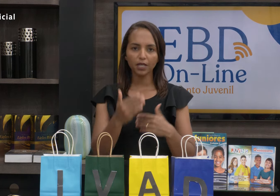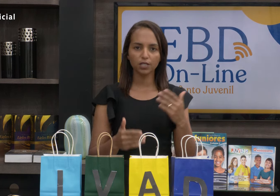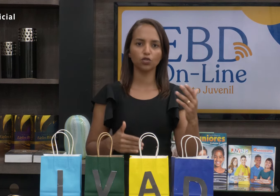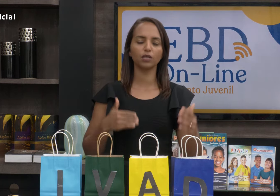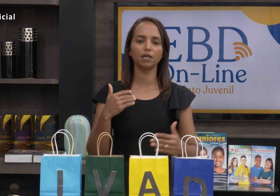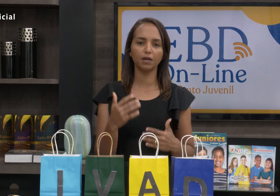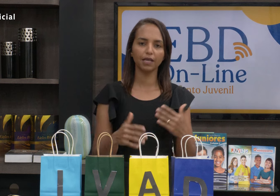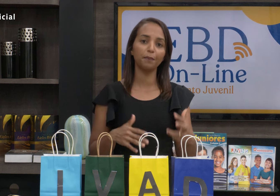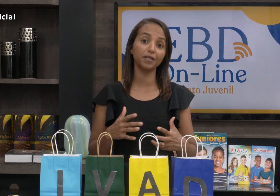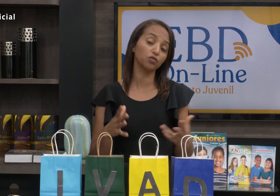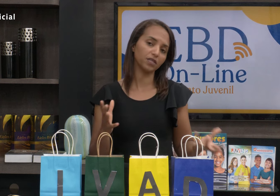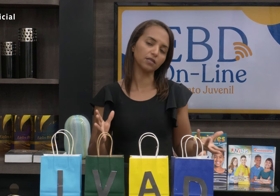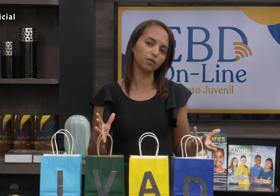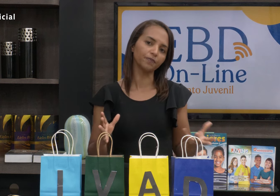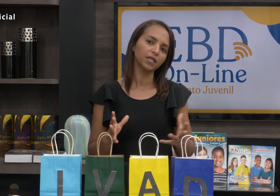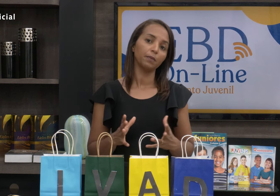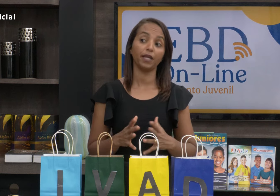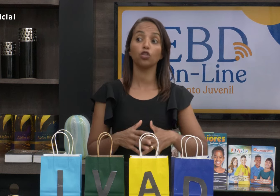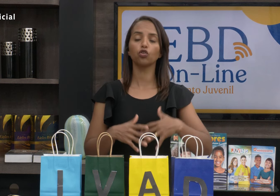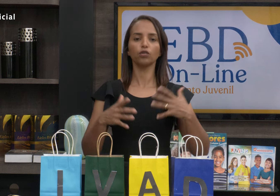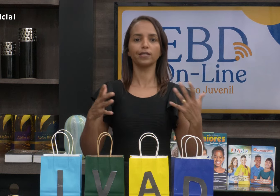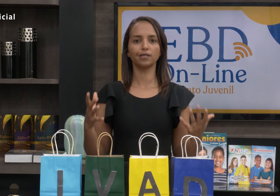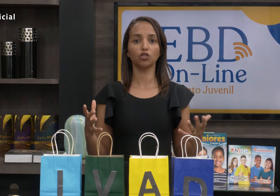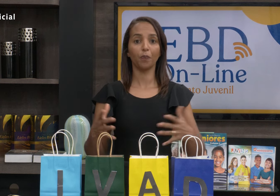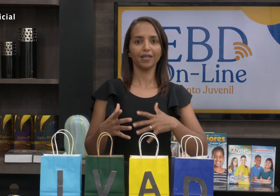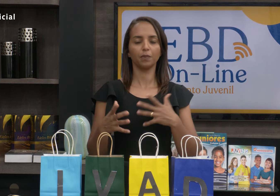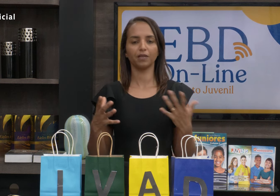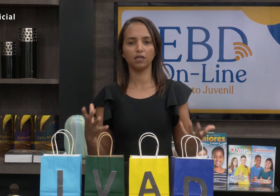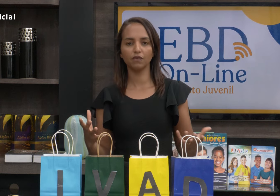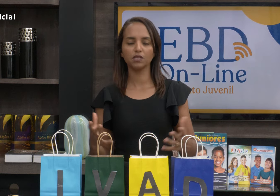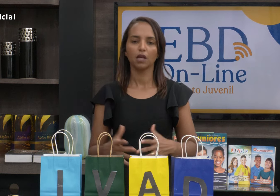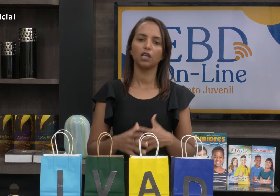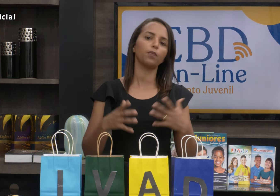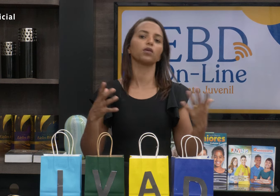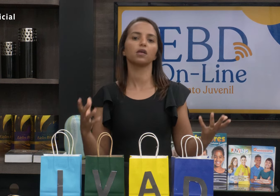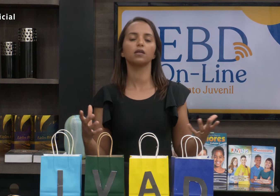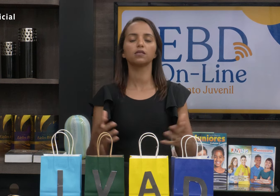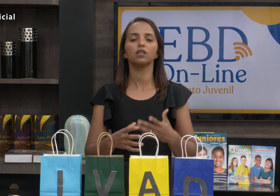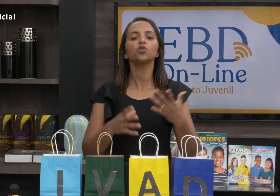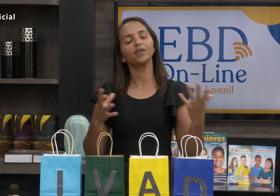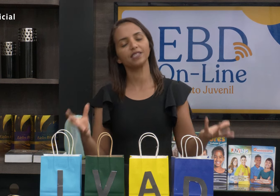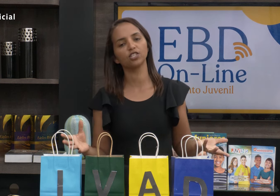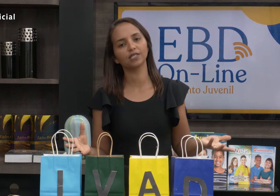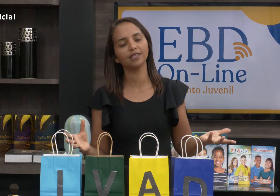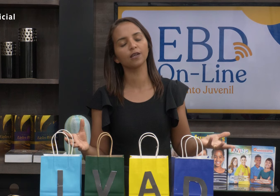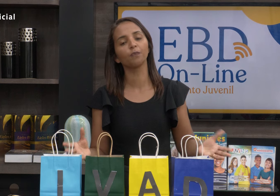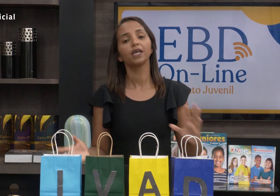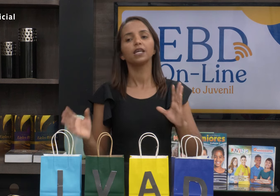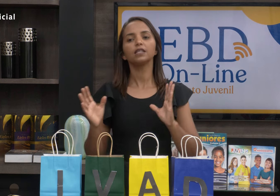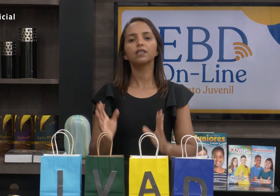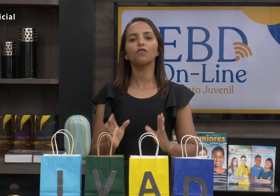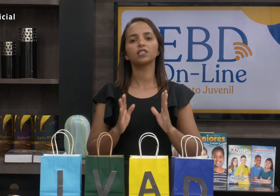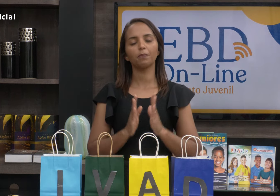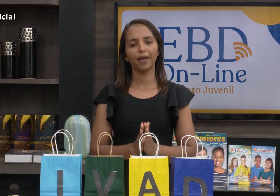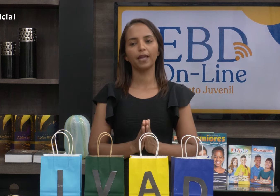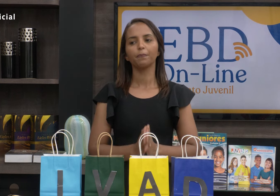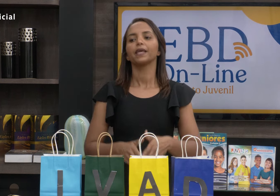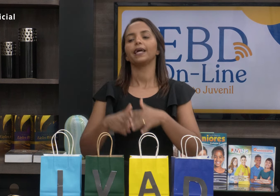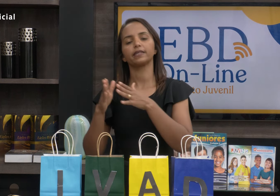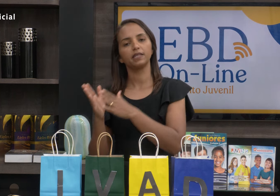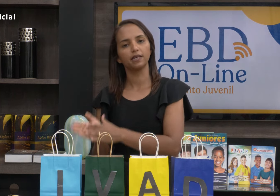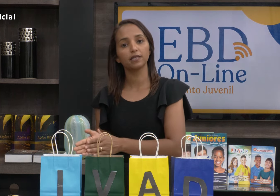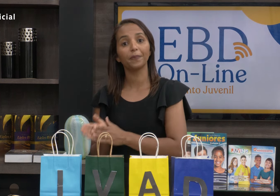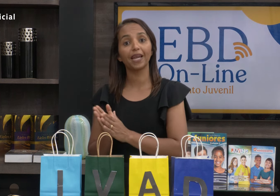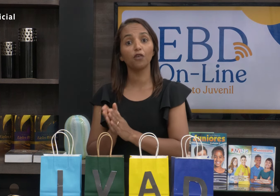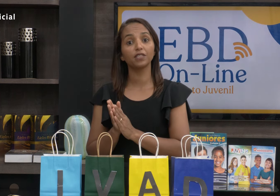sempre a mesma criança toda semana repetindo o versículo. Para que todas se sintam participativas, importantes e especiais nessa lição. Então, você pega